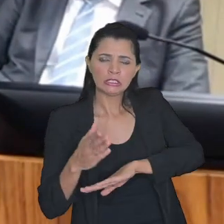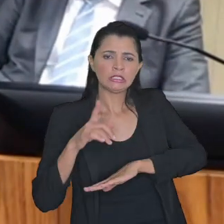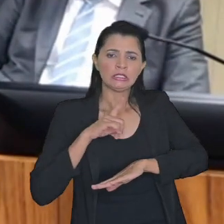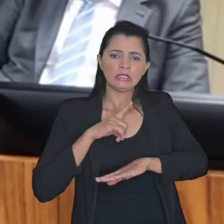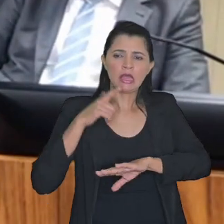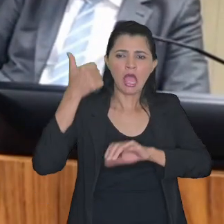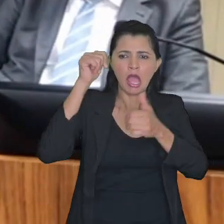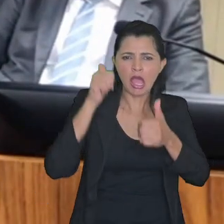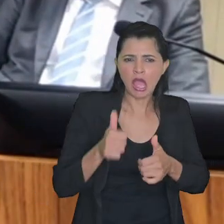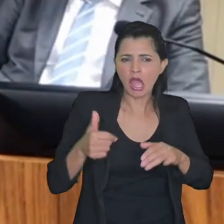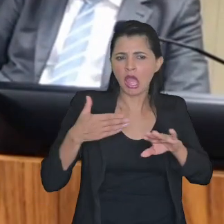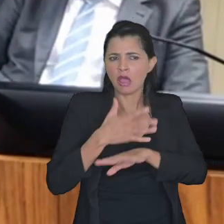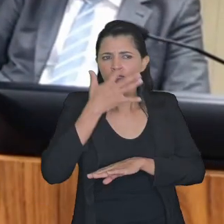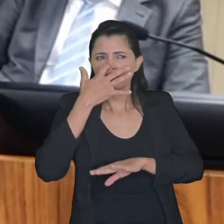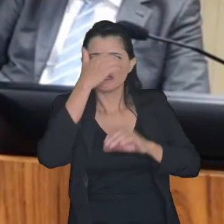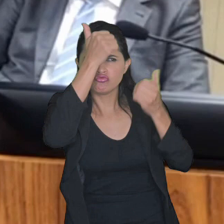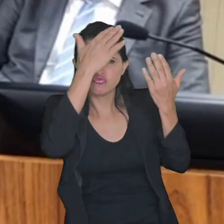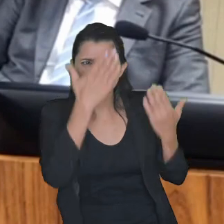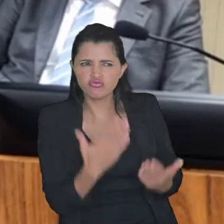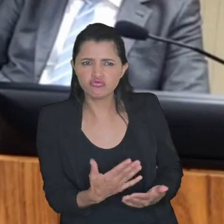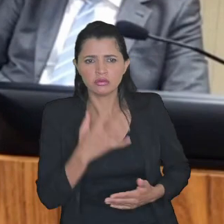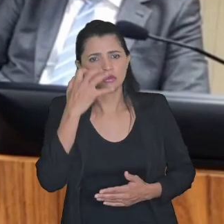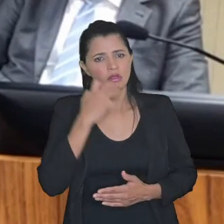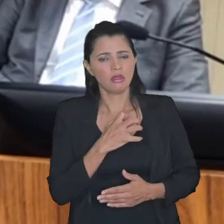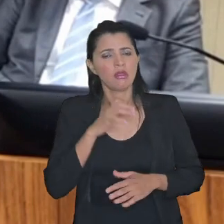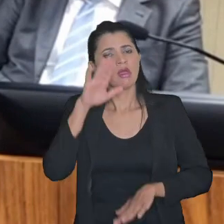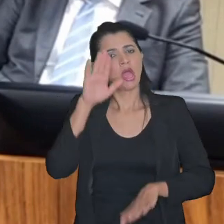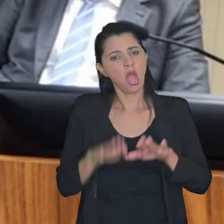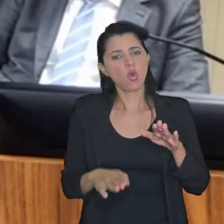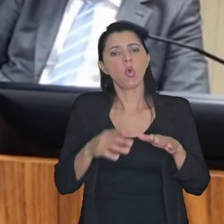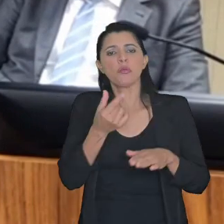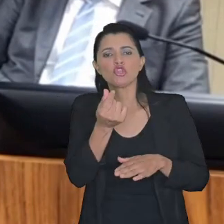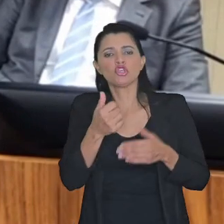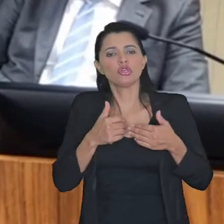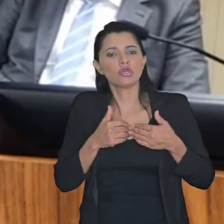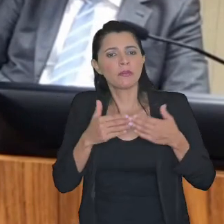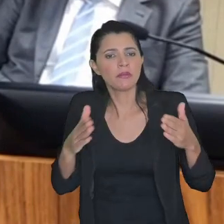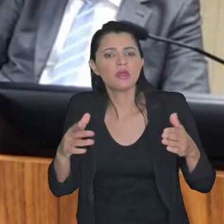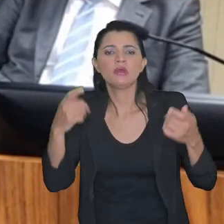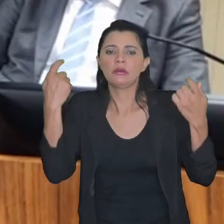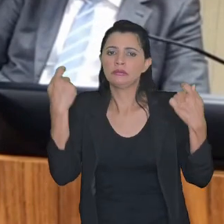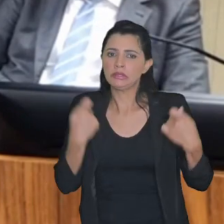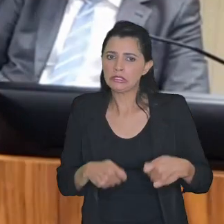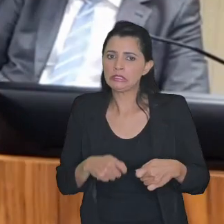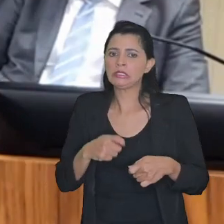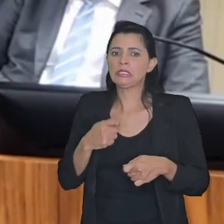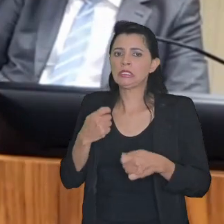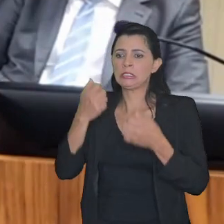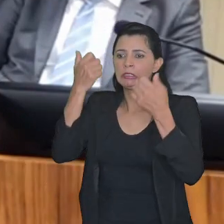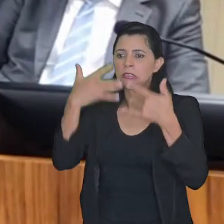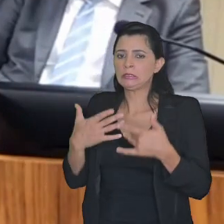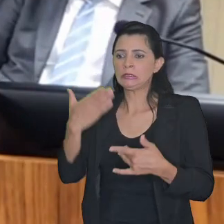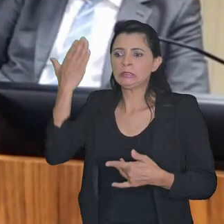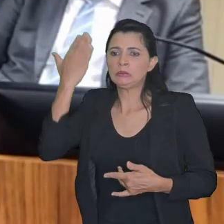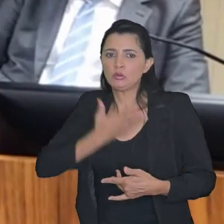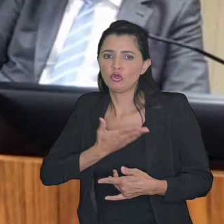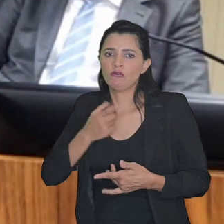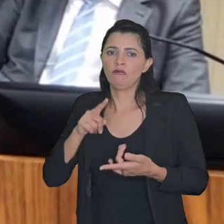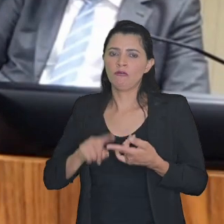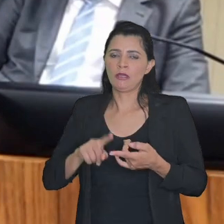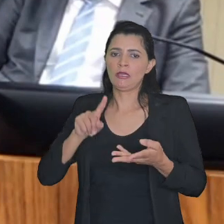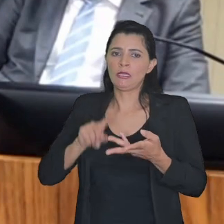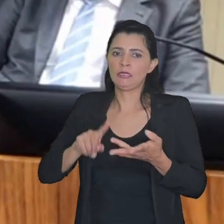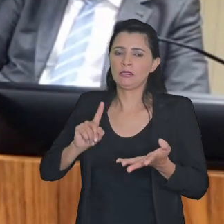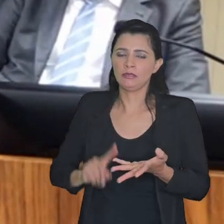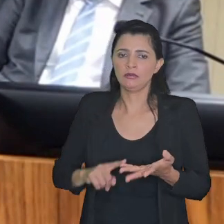a auditoria sérias algumas de capital aberto é necessário prestar contas para o pequeno para